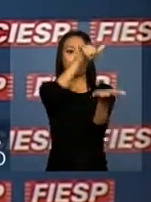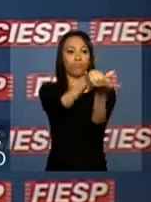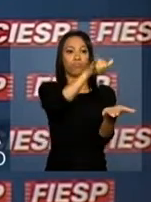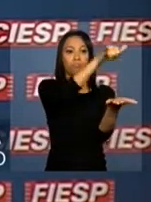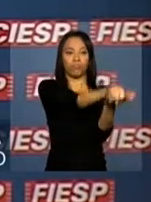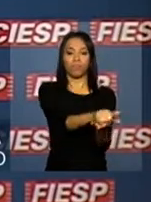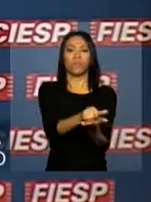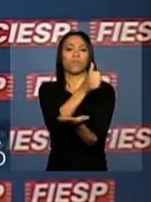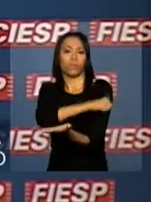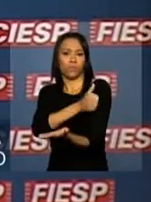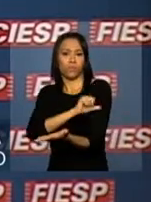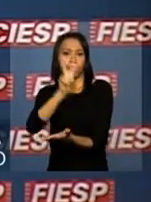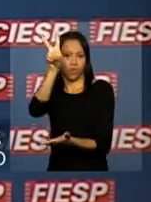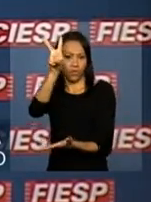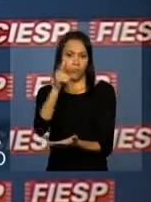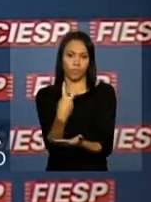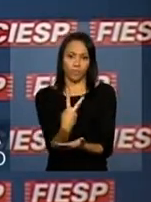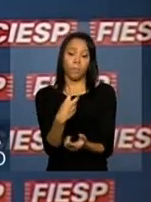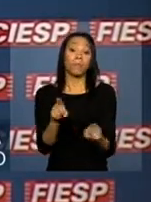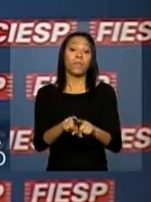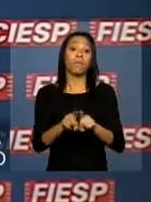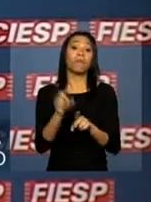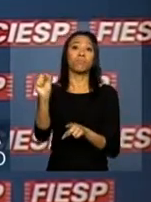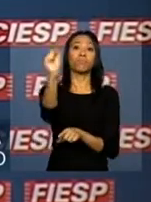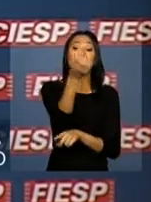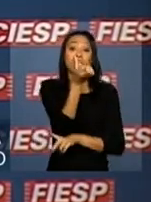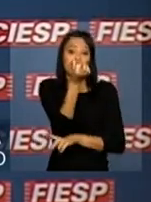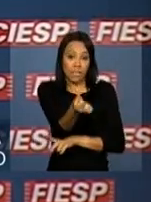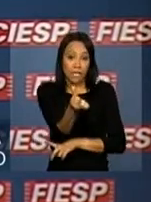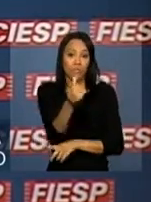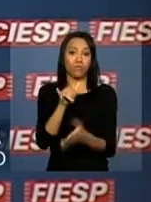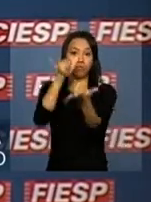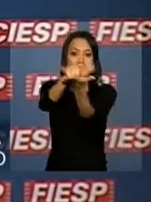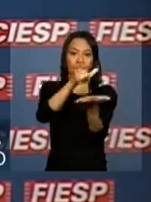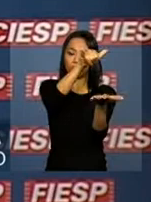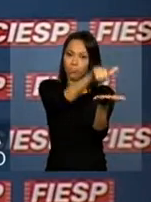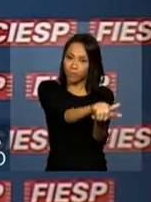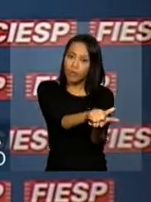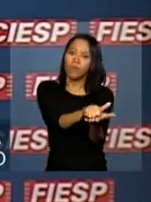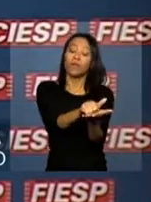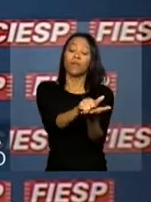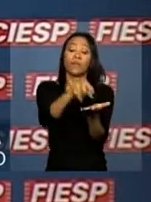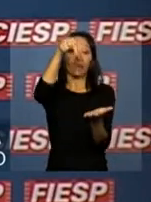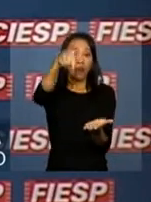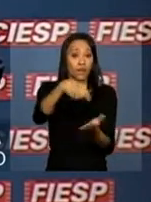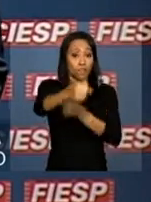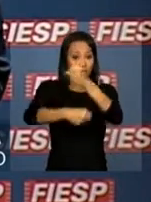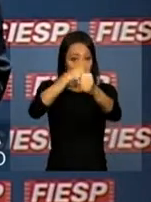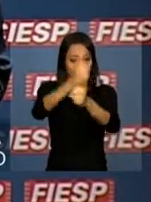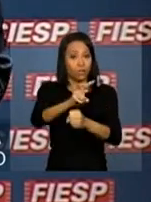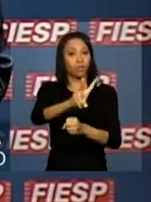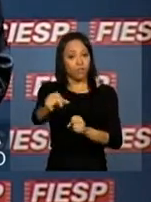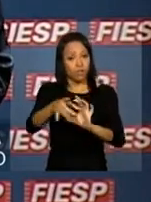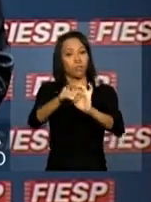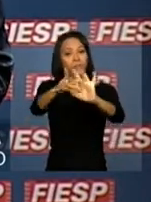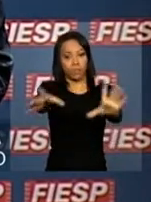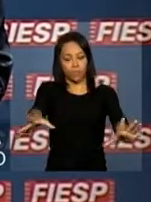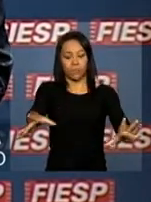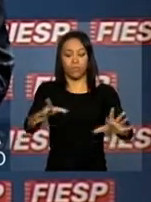Galeão e Confins, dos 6 aeroportos que neste ano estarão concedidos.